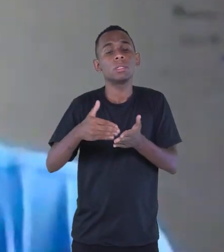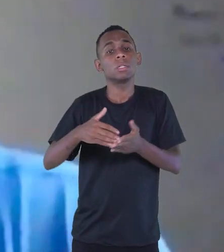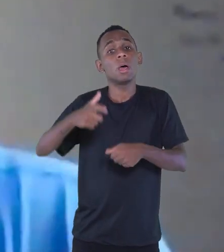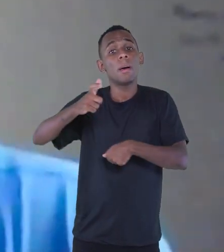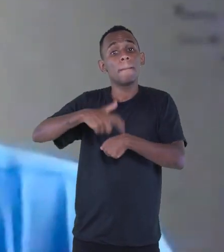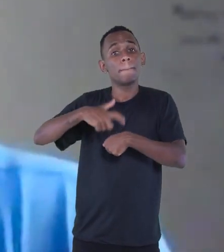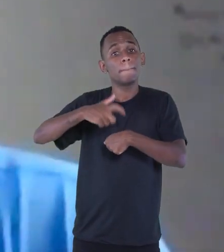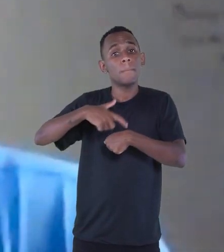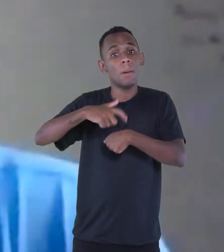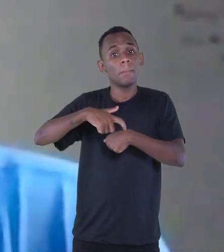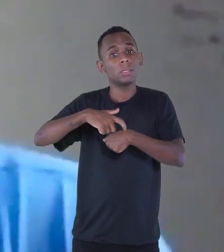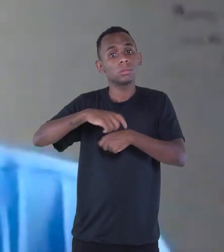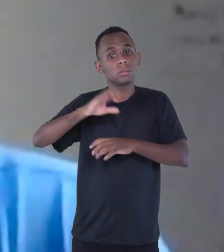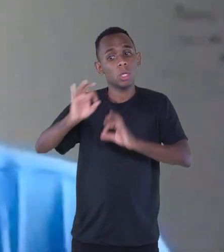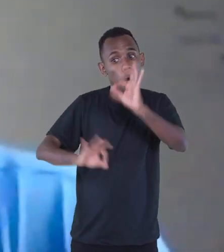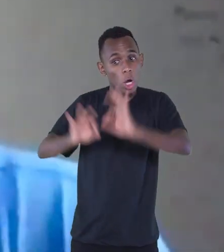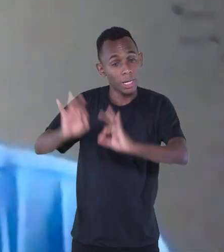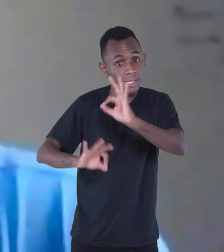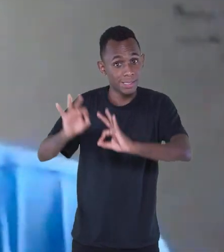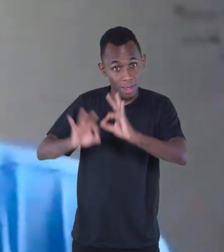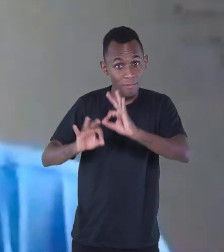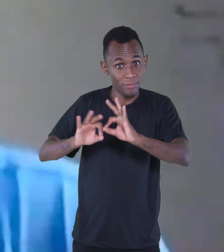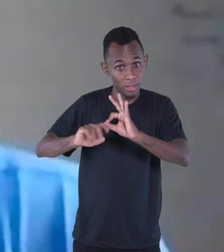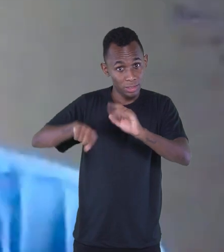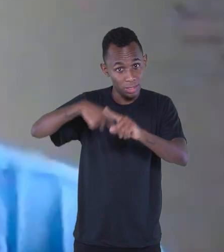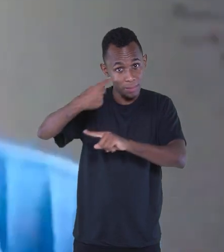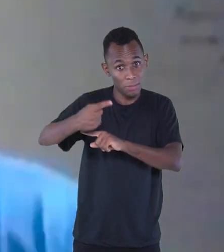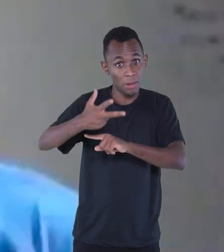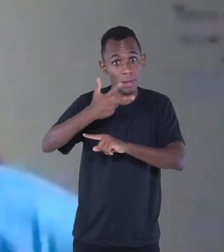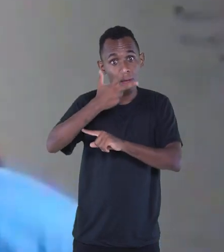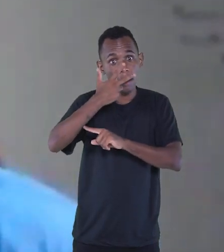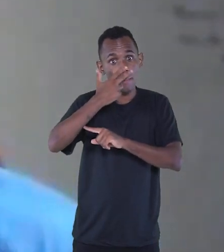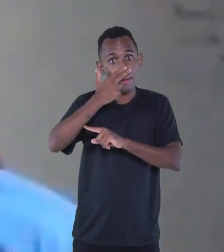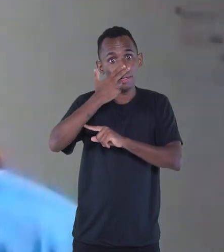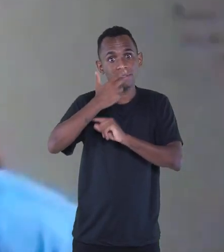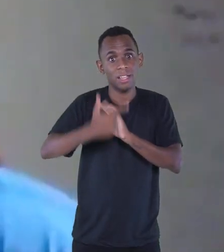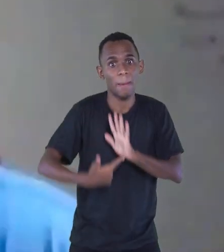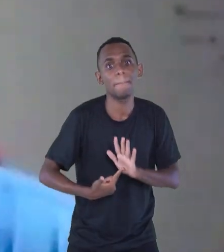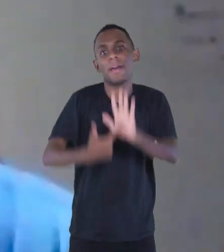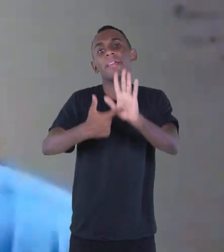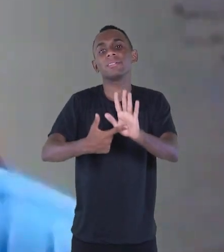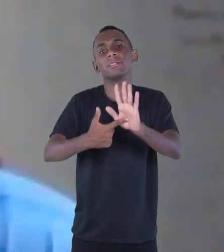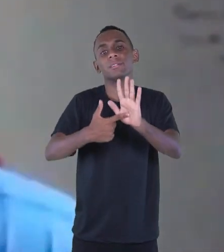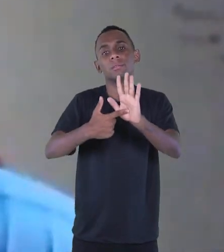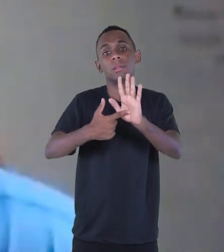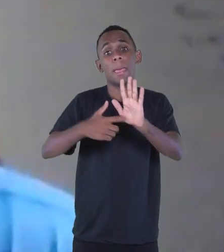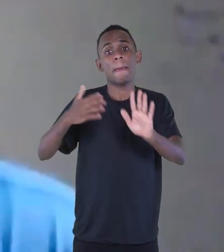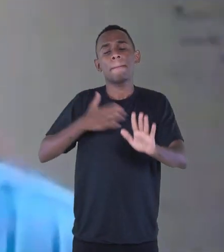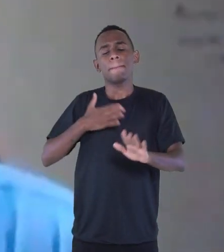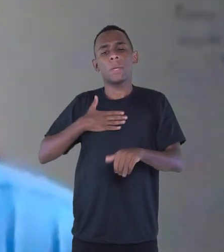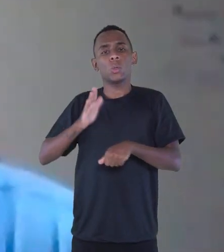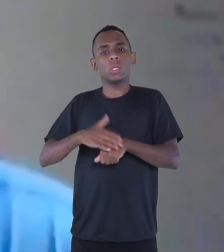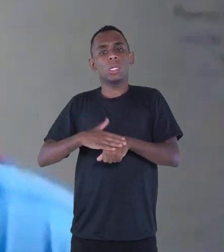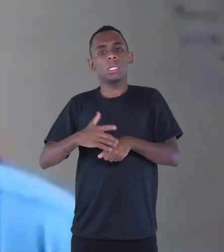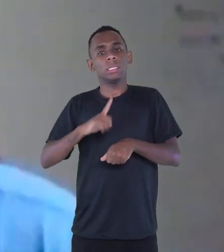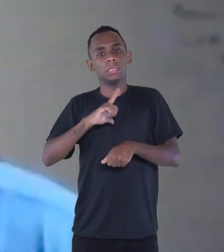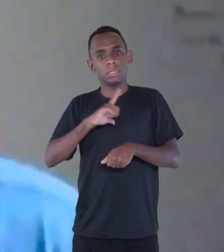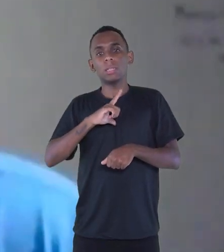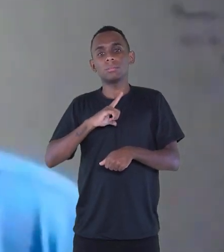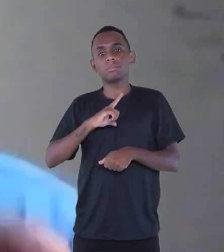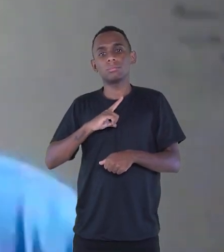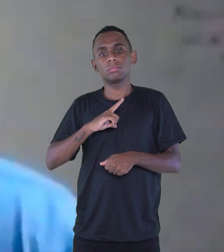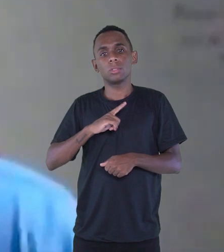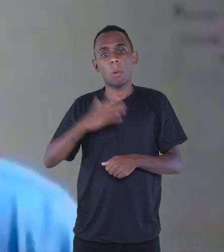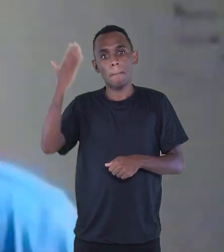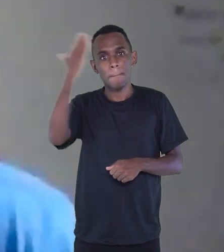colocava, é como se ele estivesse desmascarando o editor em praça pública. Esse cordel é meu e eu posso provar.